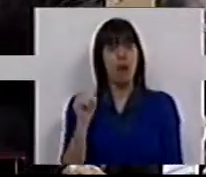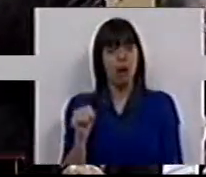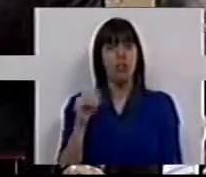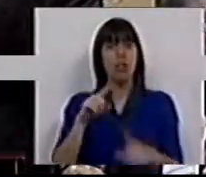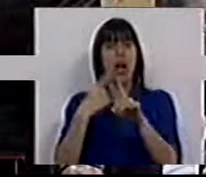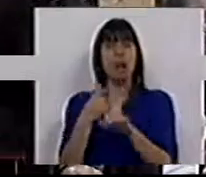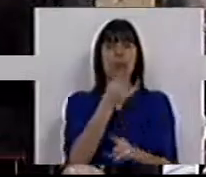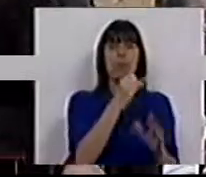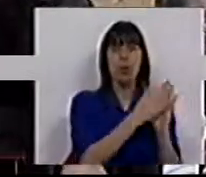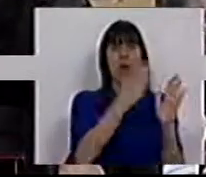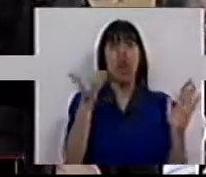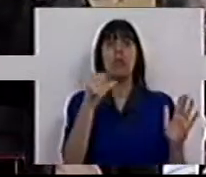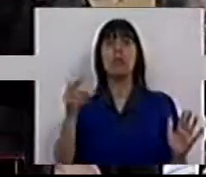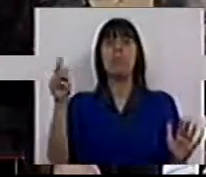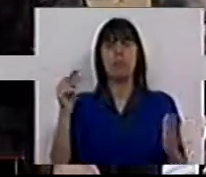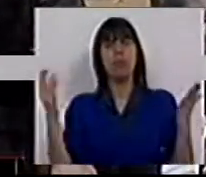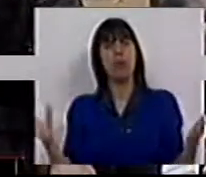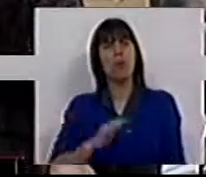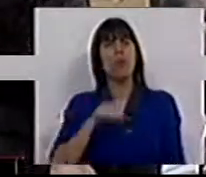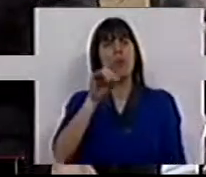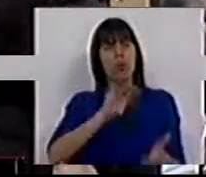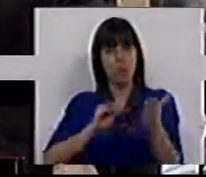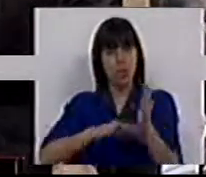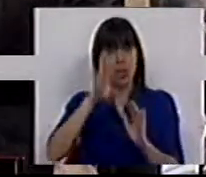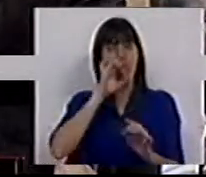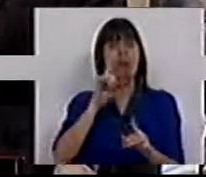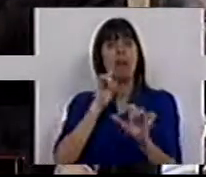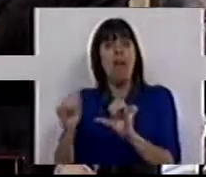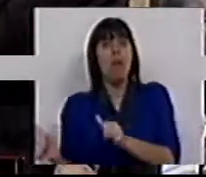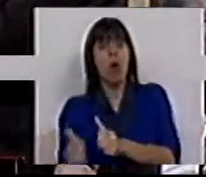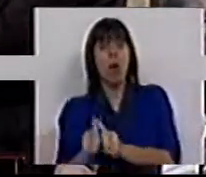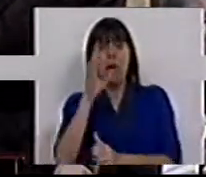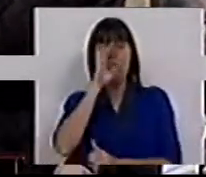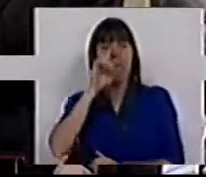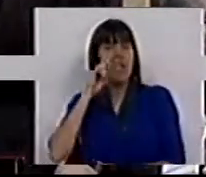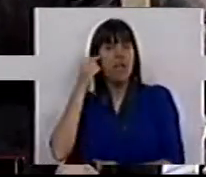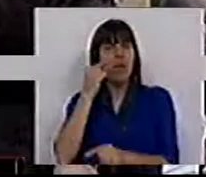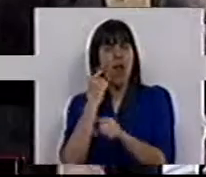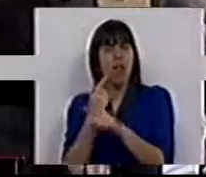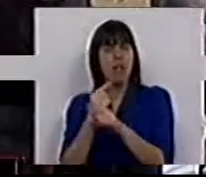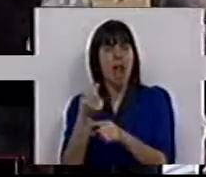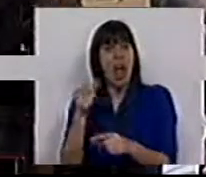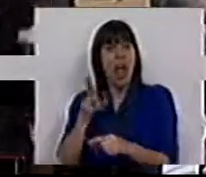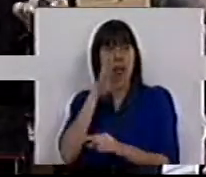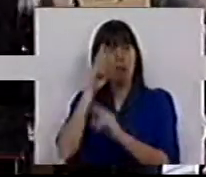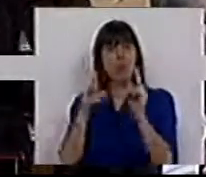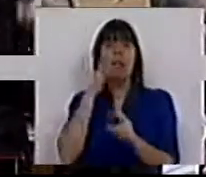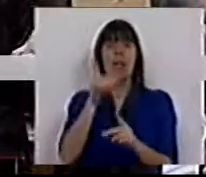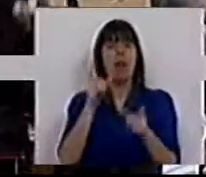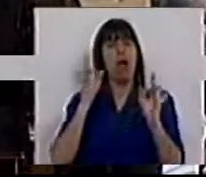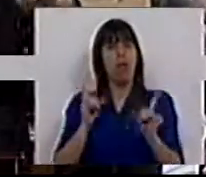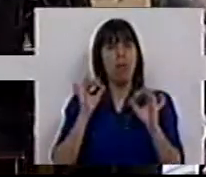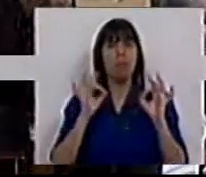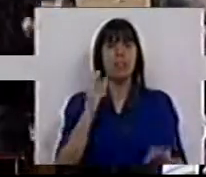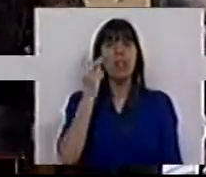de 2012 para 2013. E o Senhor Secretário de Estado estava ao lado do Ministro Vítor Gaspar quando ele foi garantir que eram